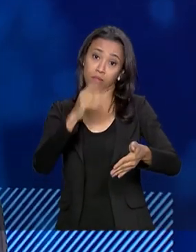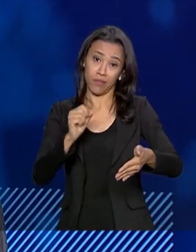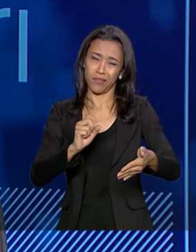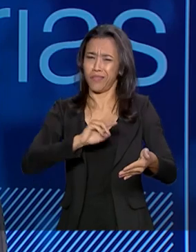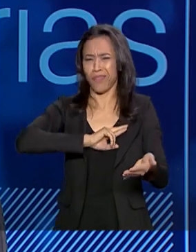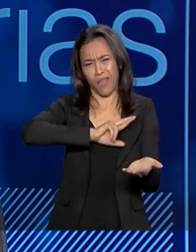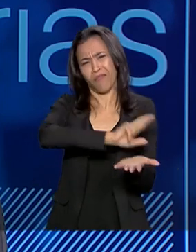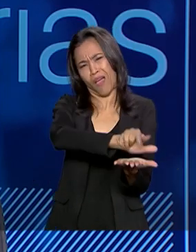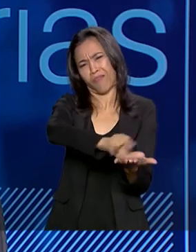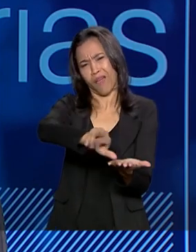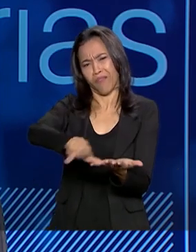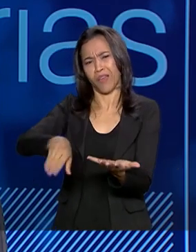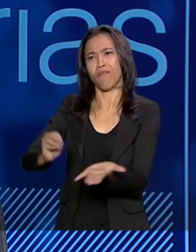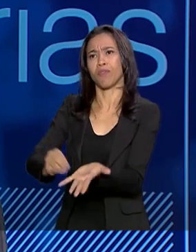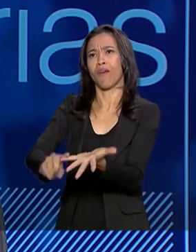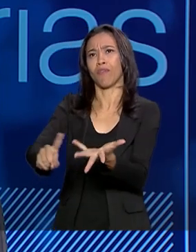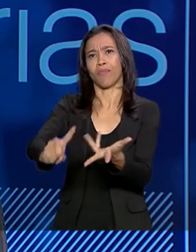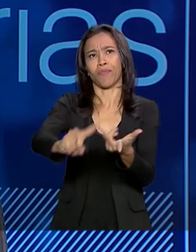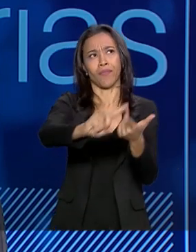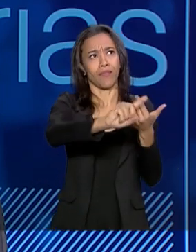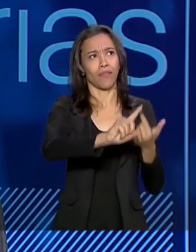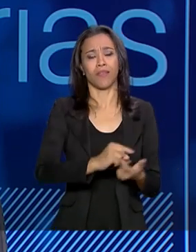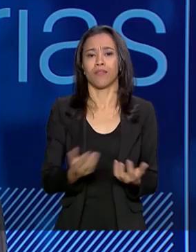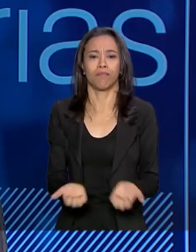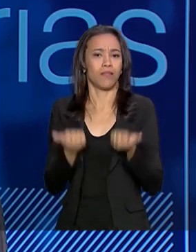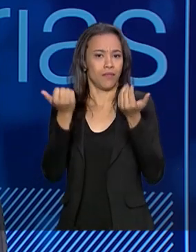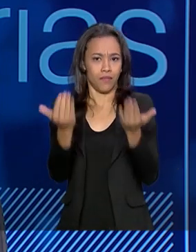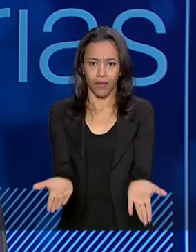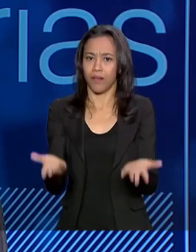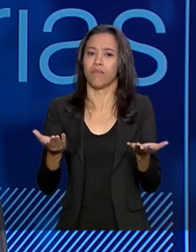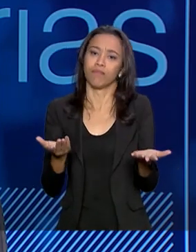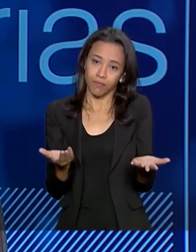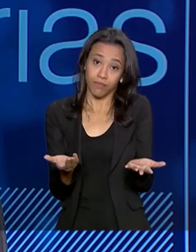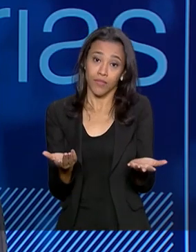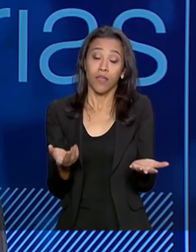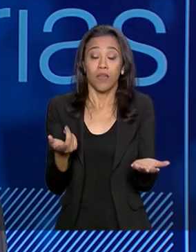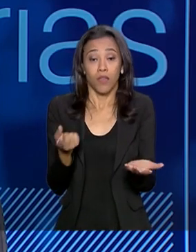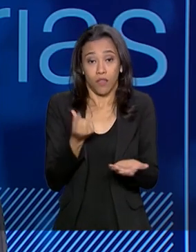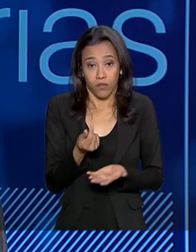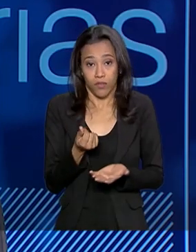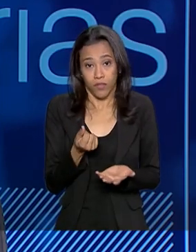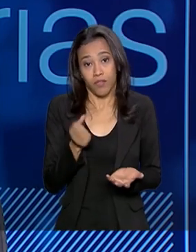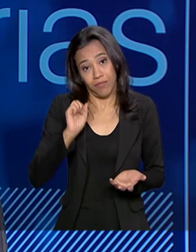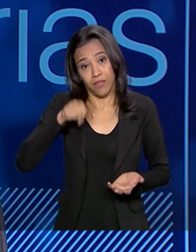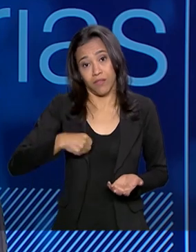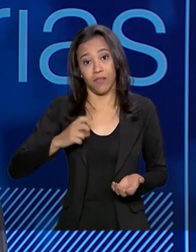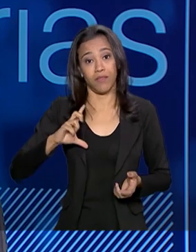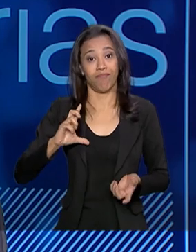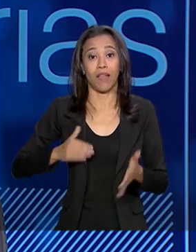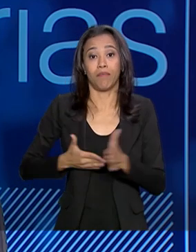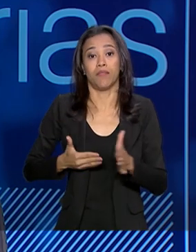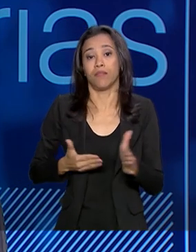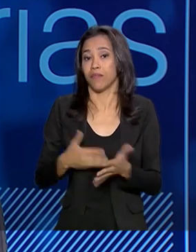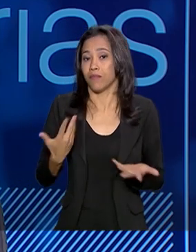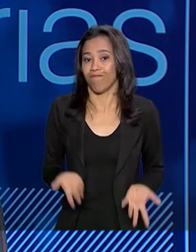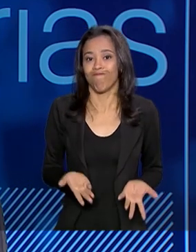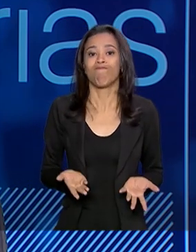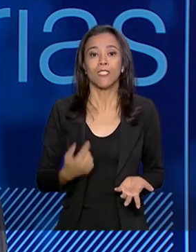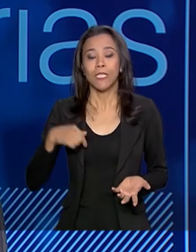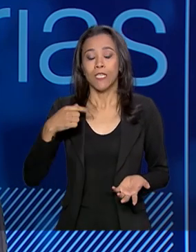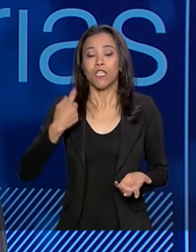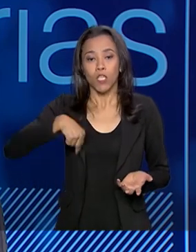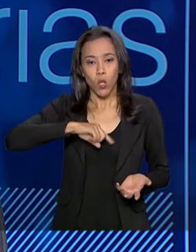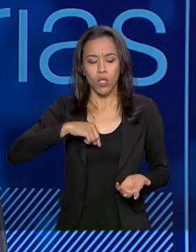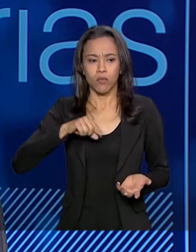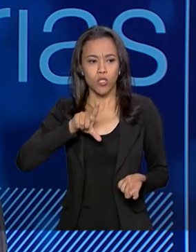são infinitas, temos muitas obras para entregar e muitos serviços para prestar, e que os recursos esses sim são bastante escassos, que a gente consiga